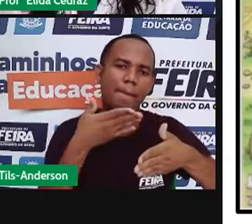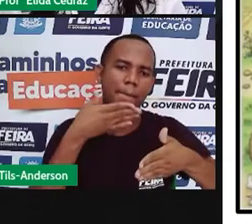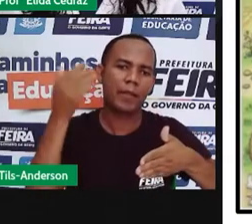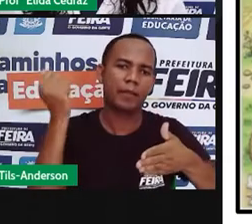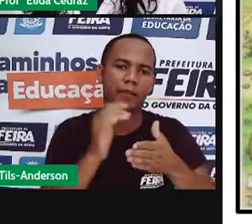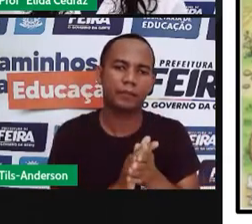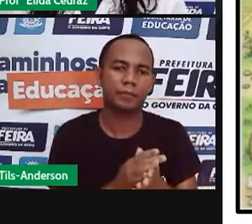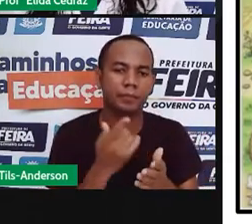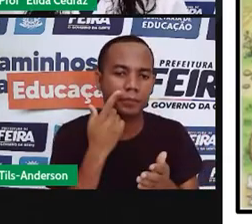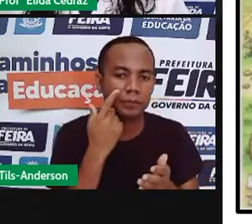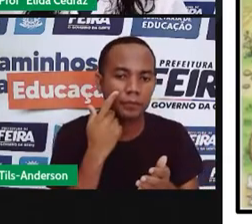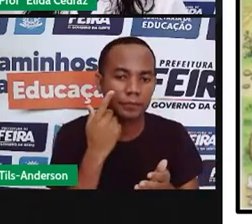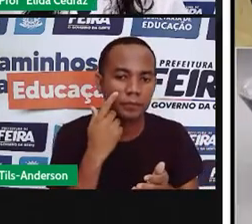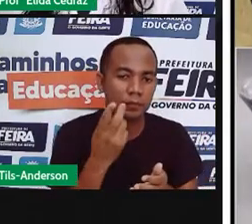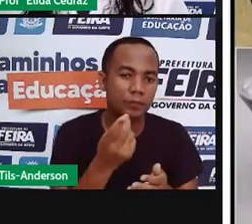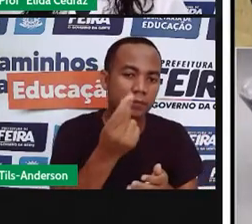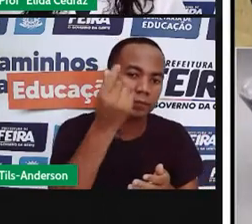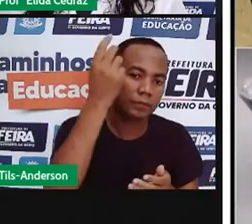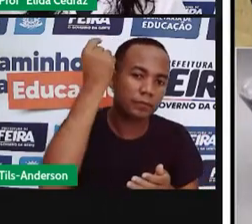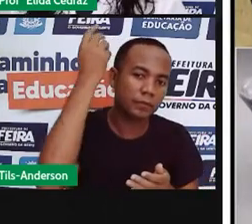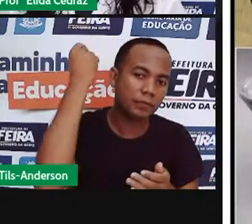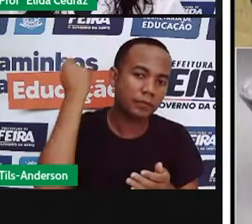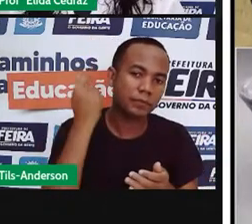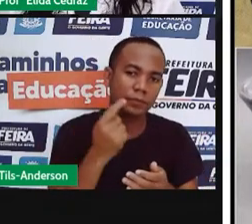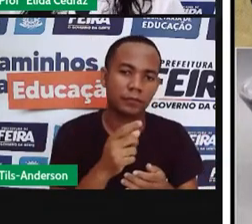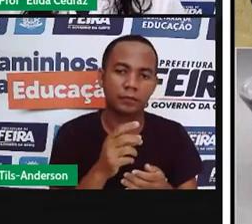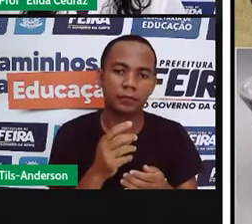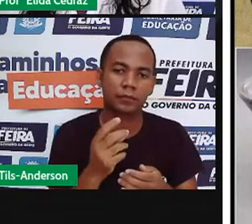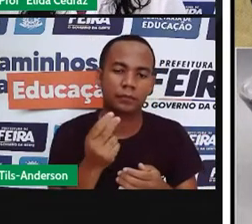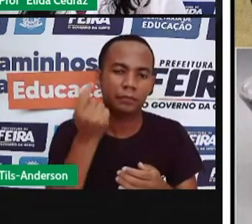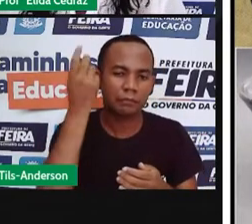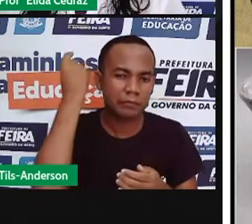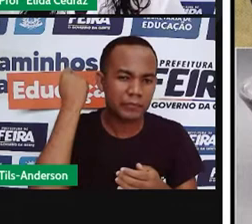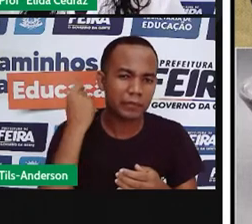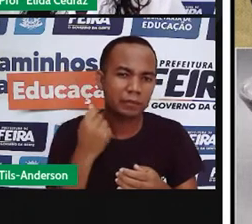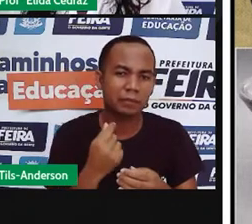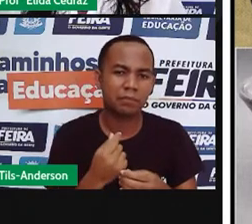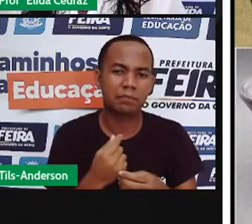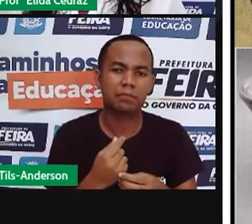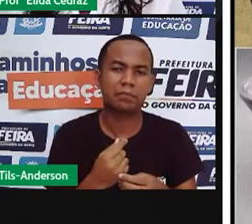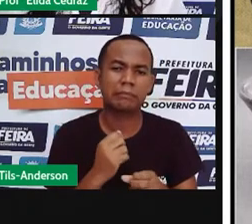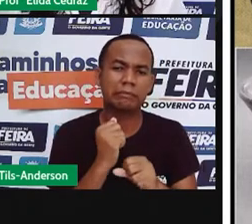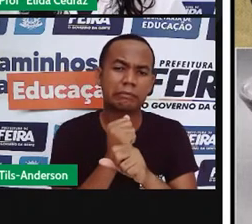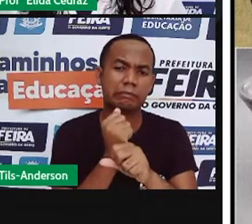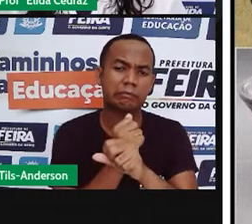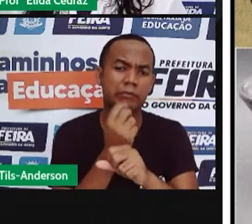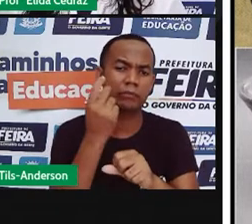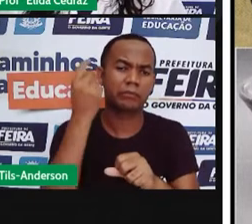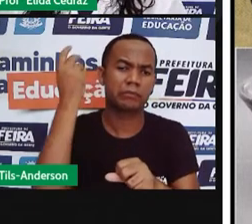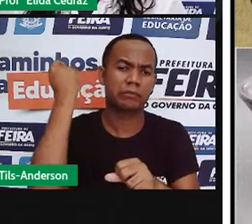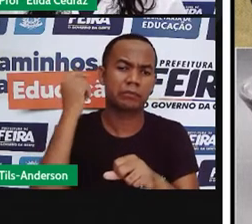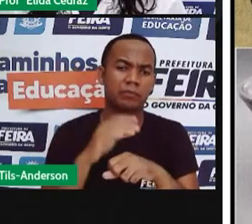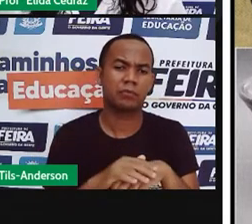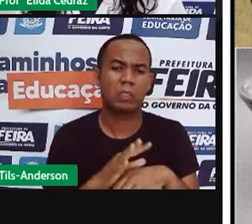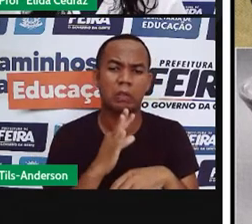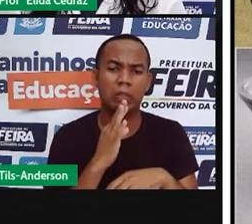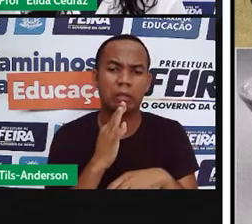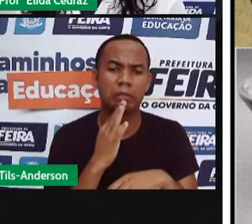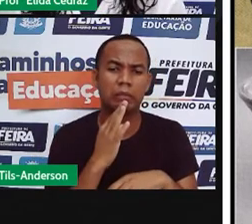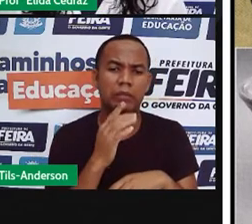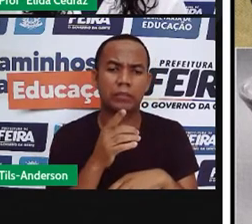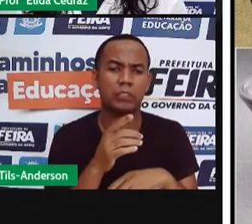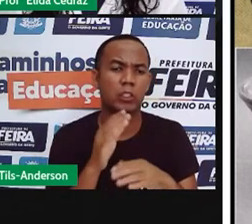Essas são imagens das ferramentas mais antigas que a gente conhece.